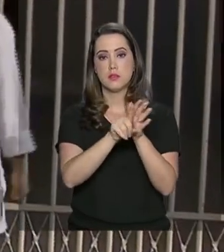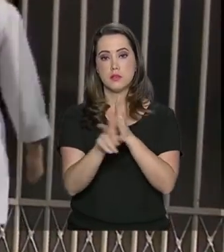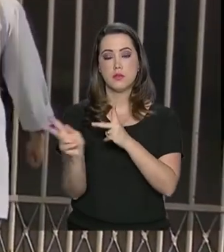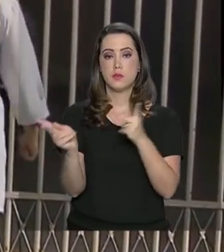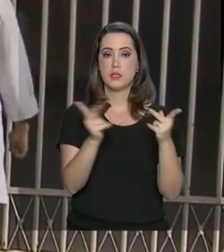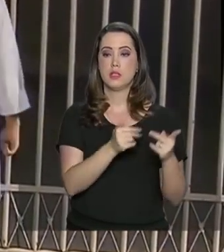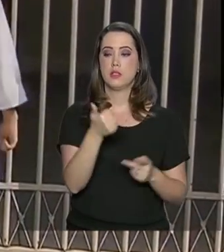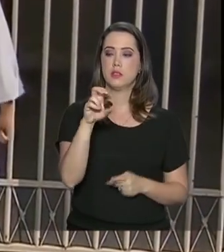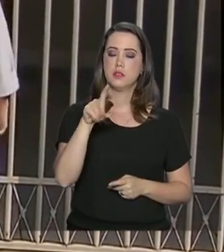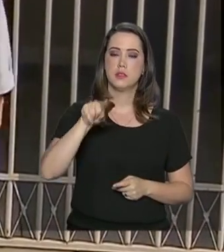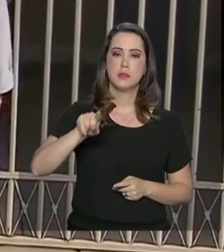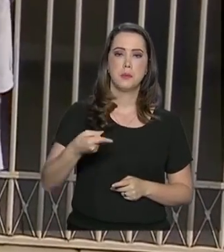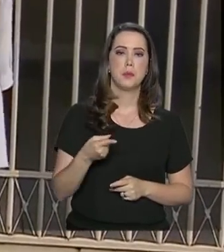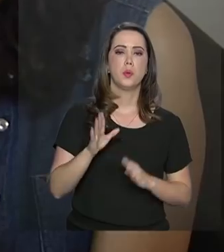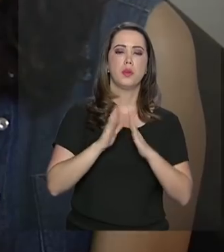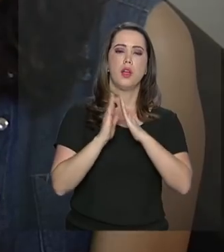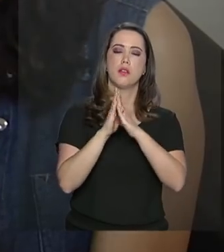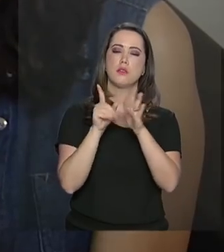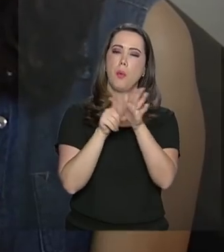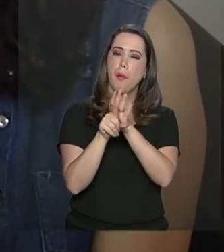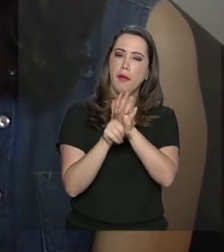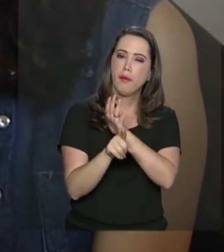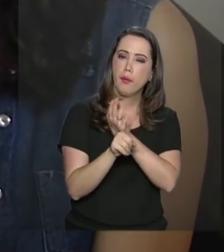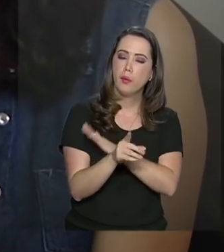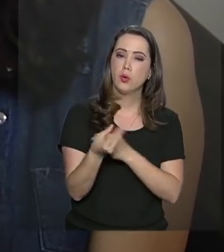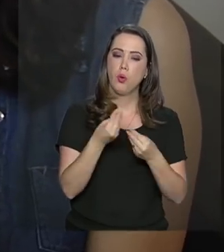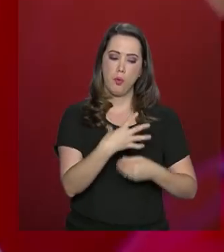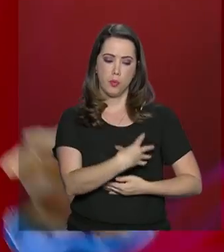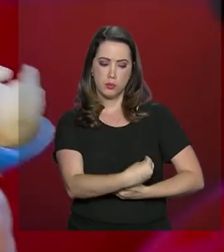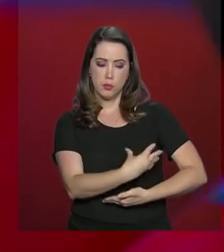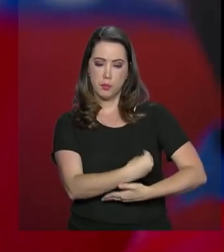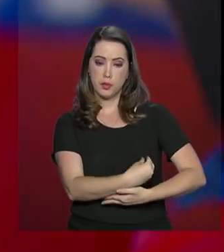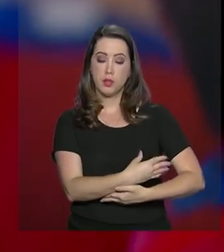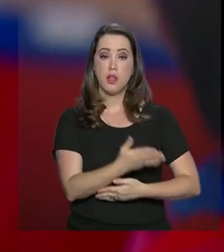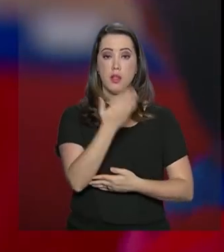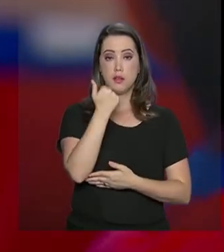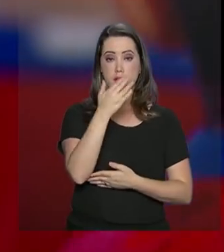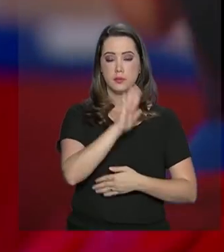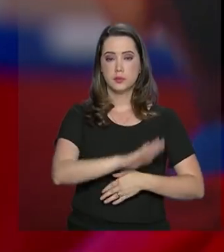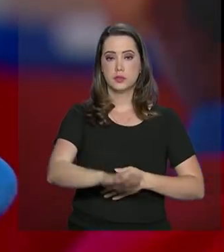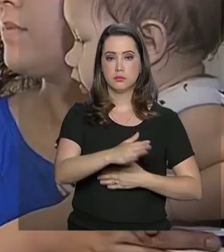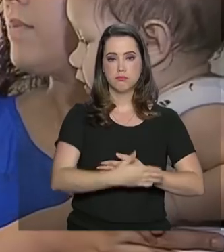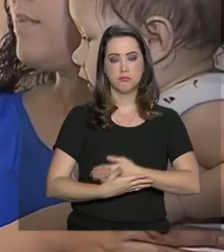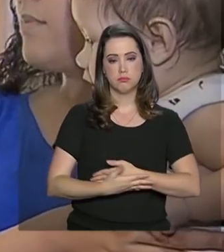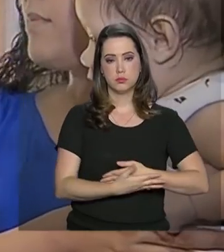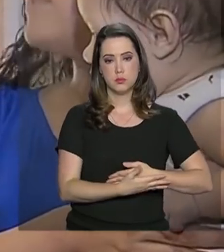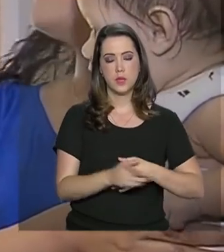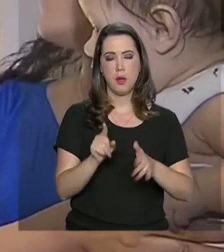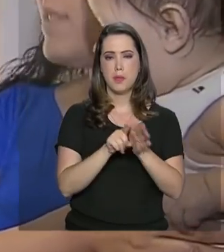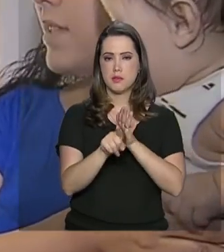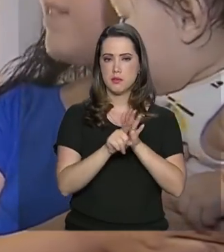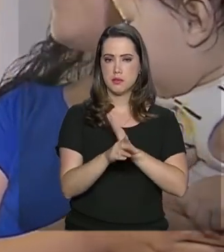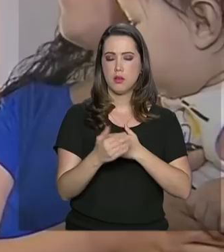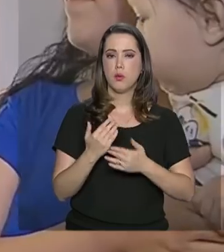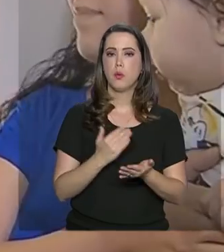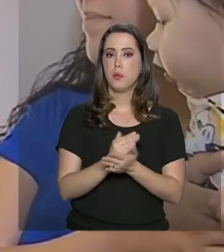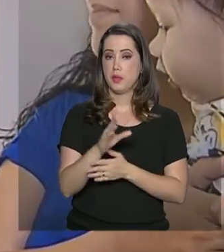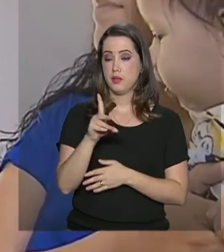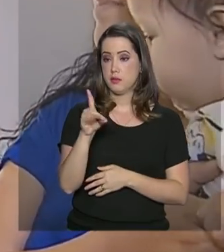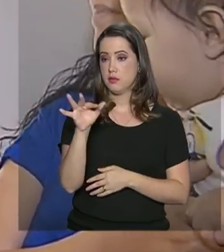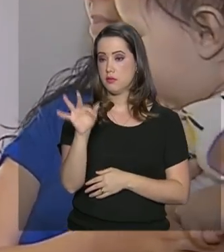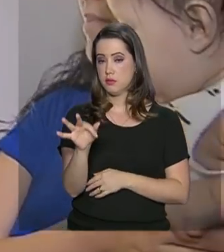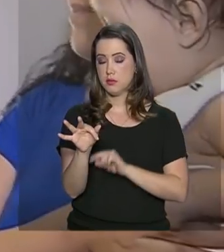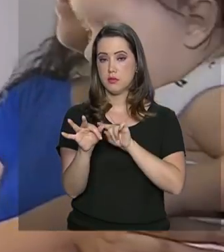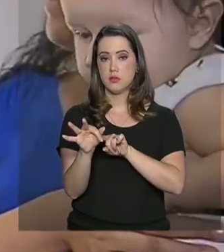15 mil domicílios com perguntas sobre aleitamento materno e alimentação infantil. A pesquisa começa pelo Distrito